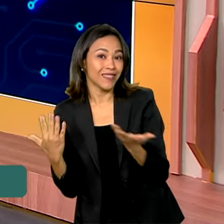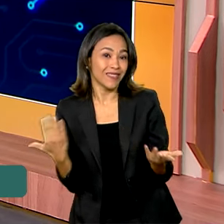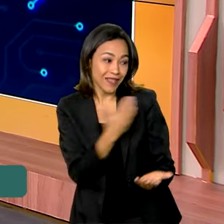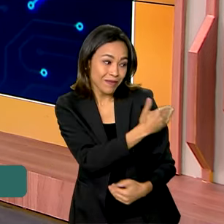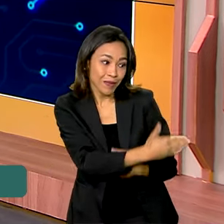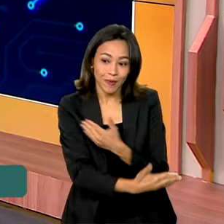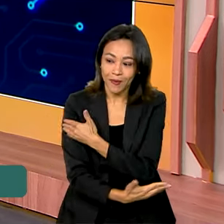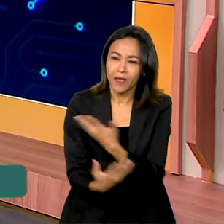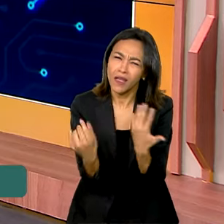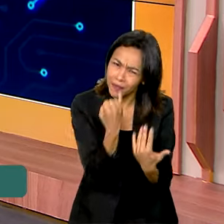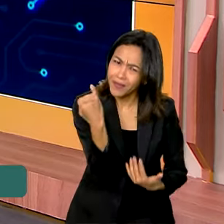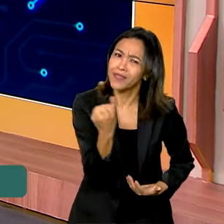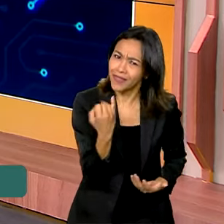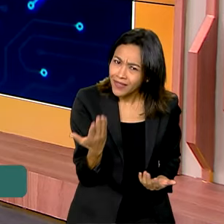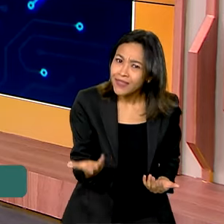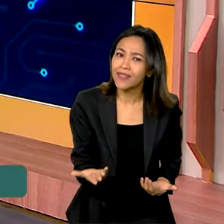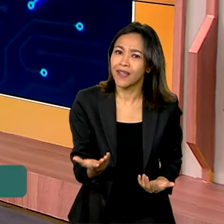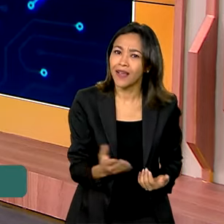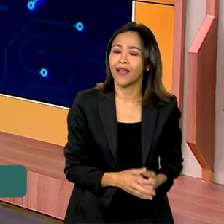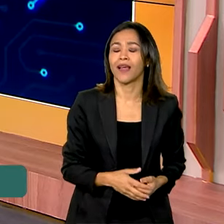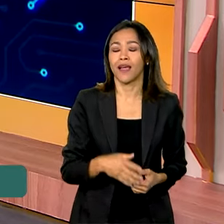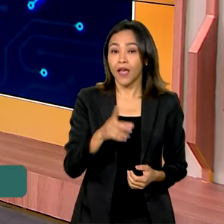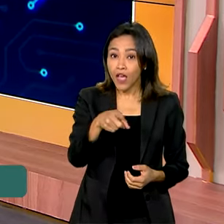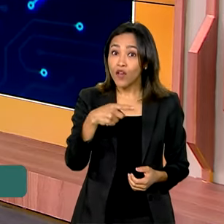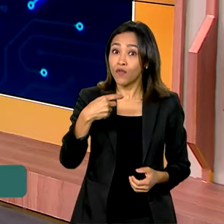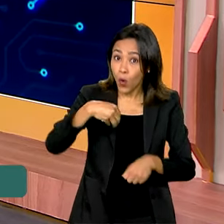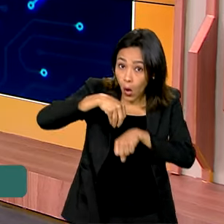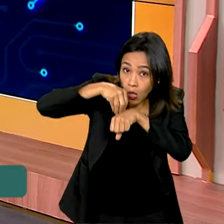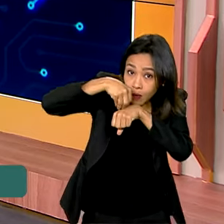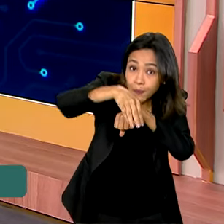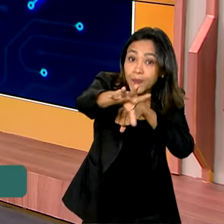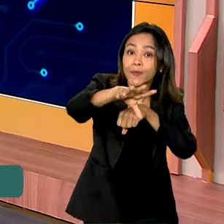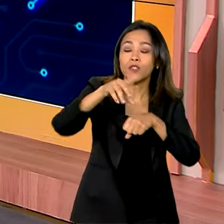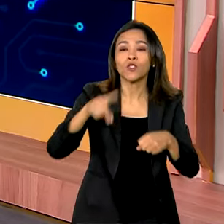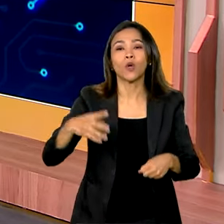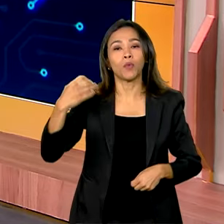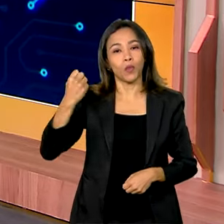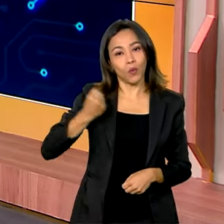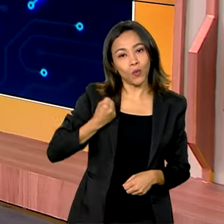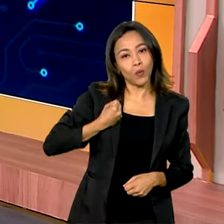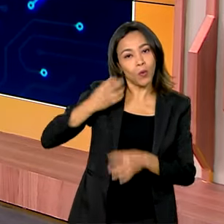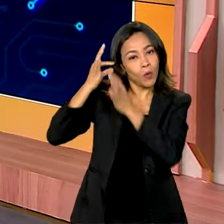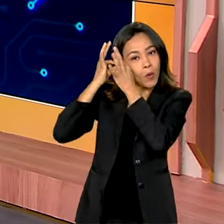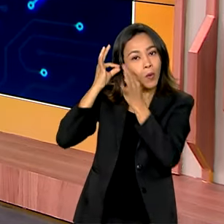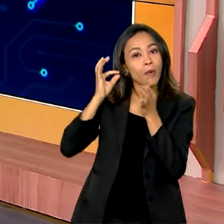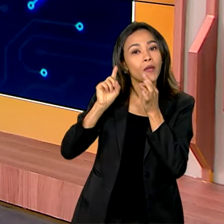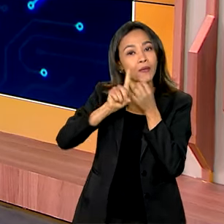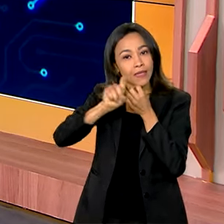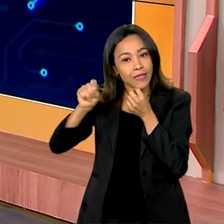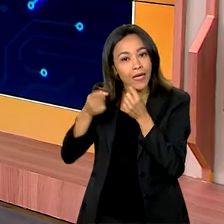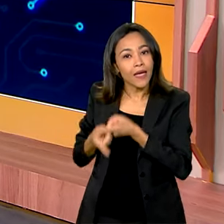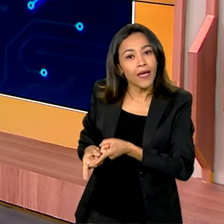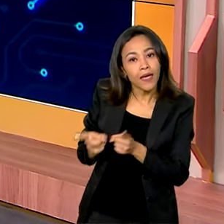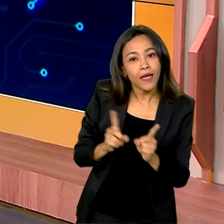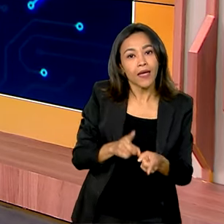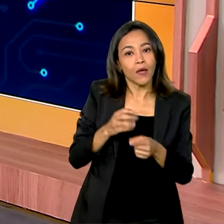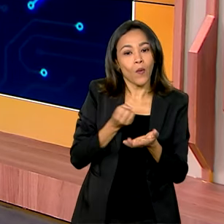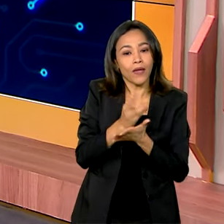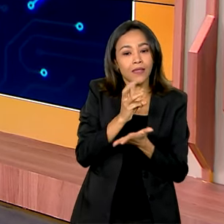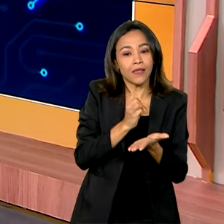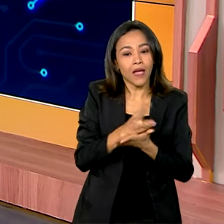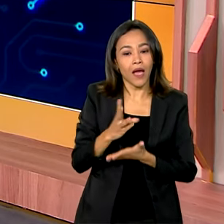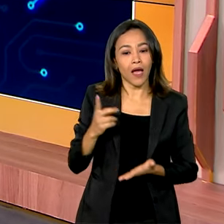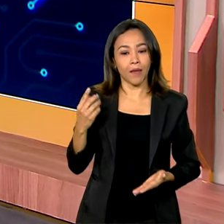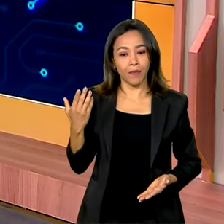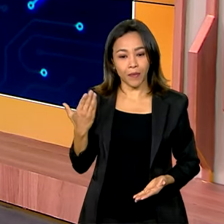Inclusive, eu vou reforçar os canais de denúncia, né, o Disque 100 e também tem o canal do WhatsApp, que é o 619